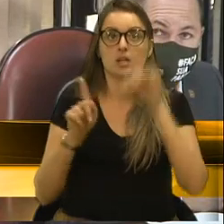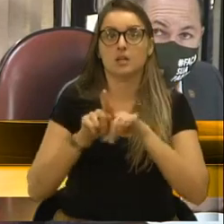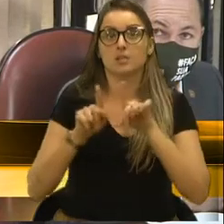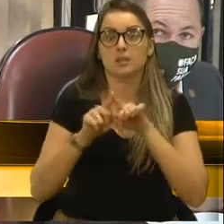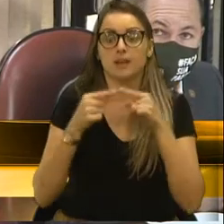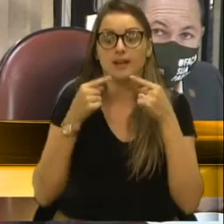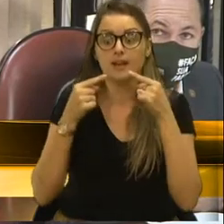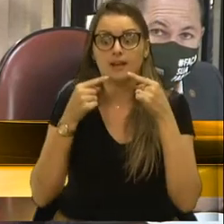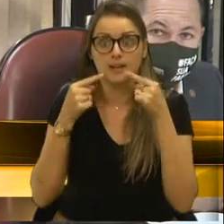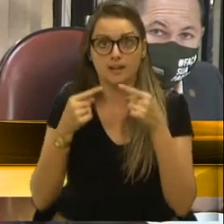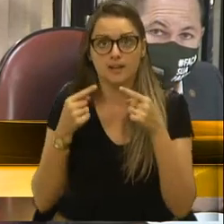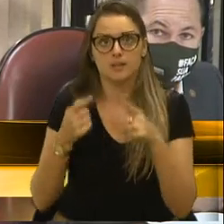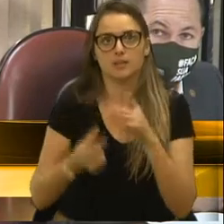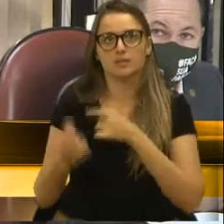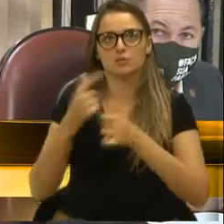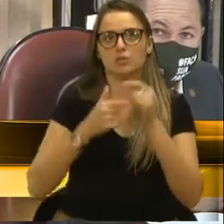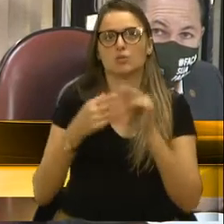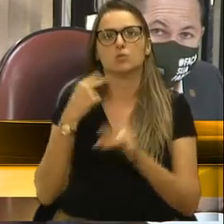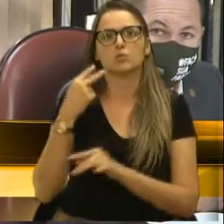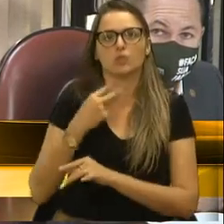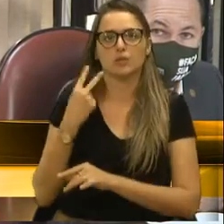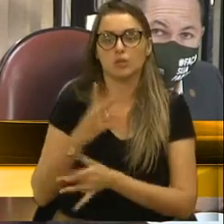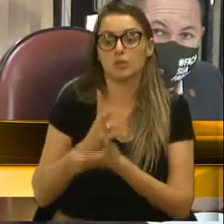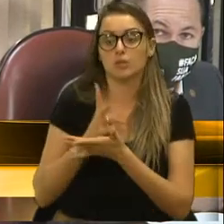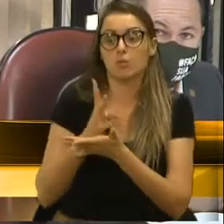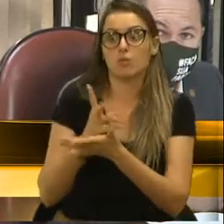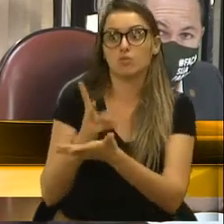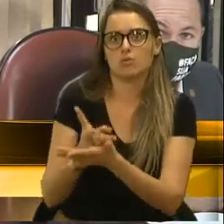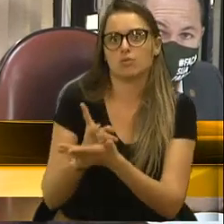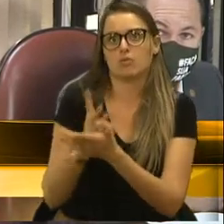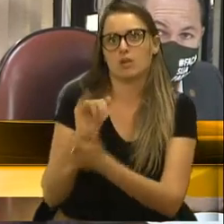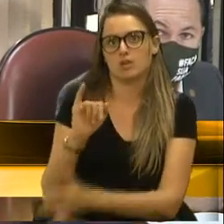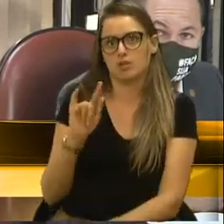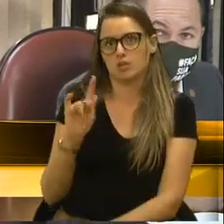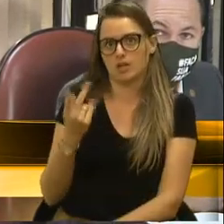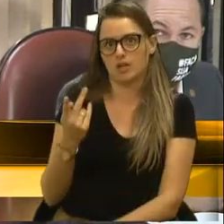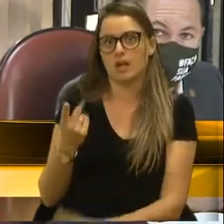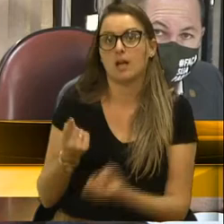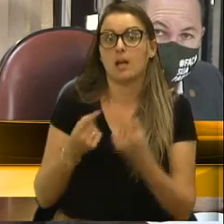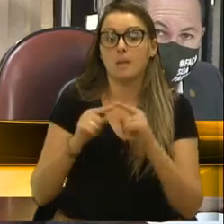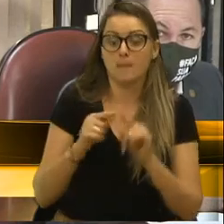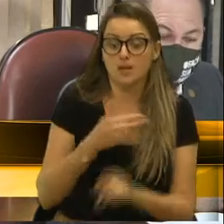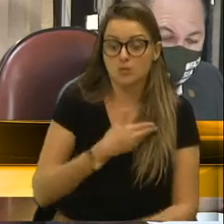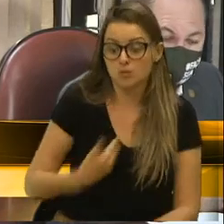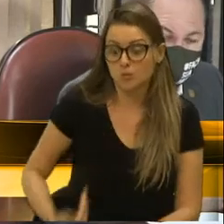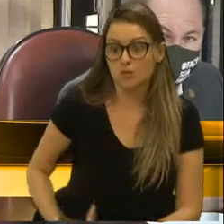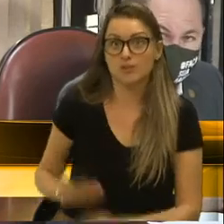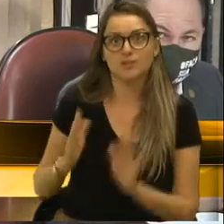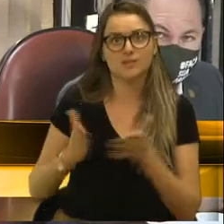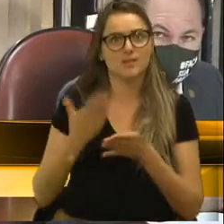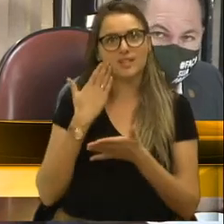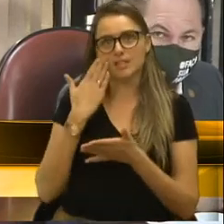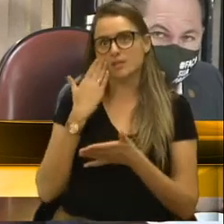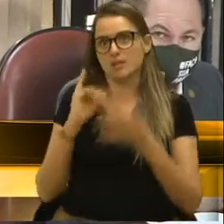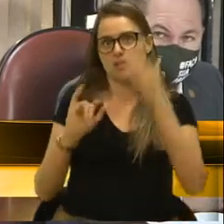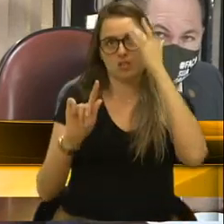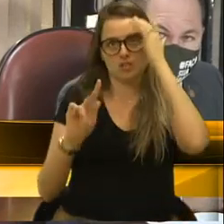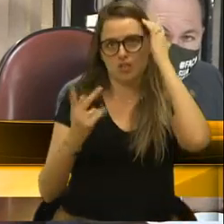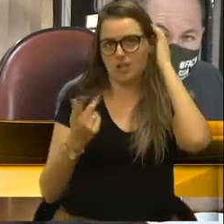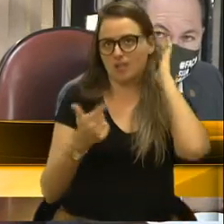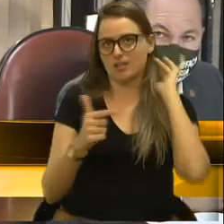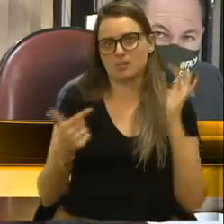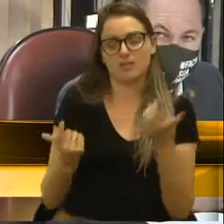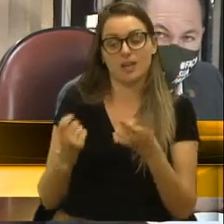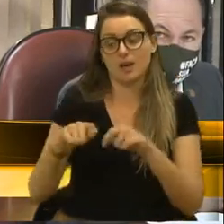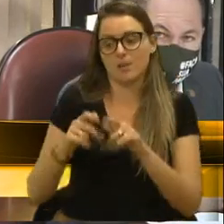alguns também vereadores, a manutenção do IGH. Mas, na verdade, esse governo já sabia que o IGH não tem condições de